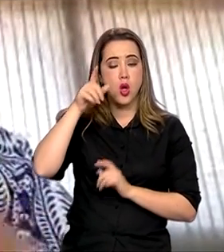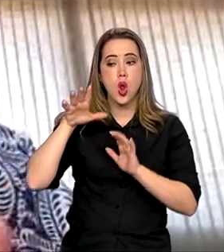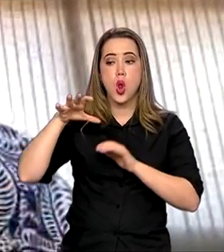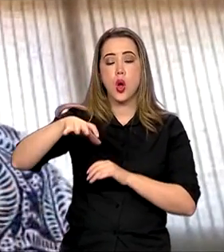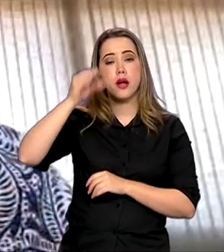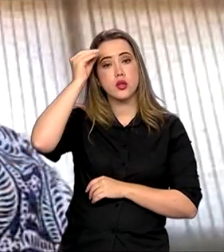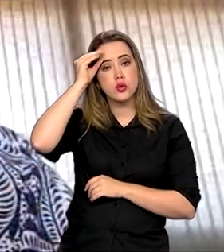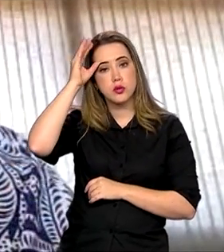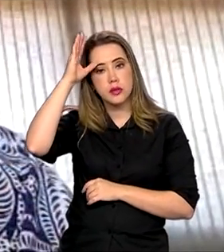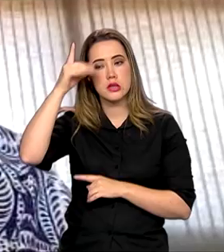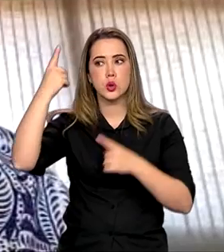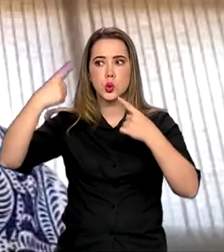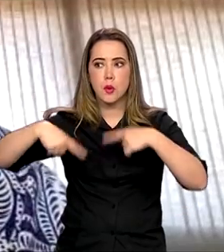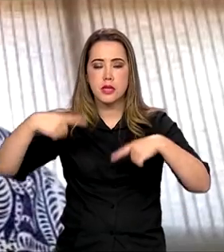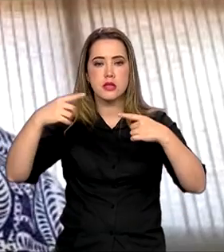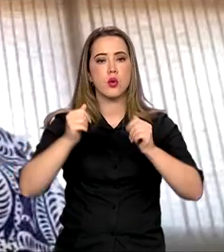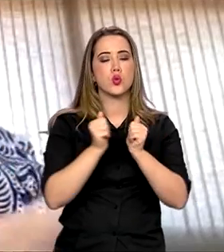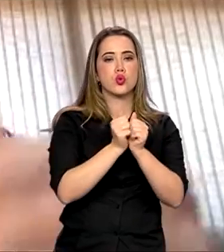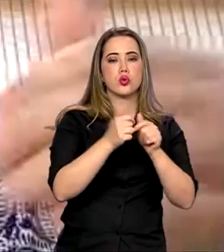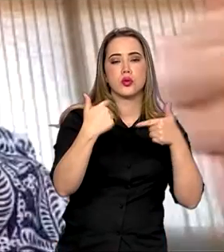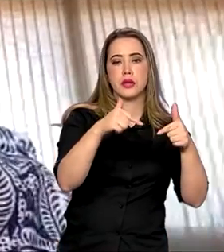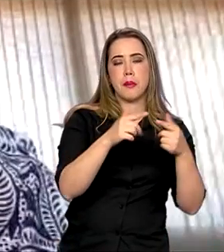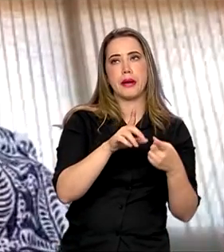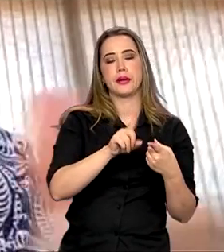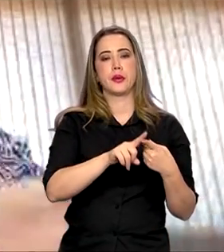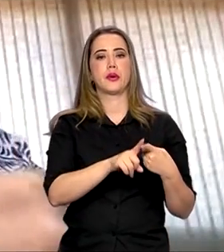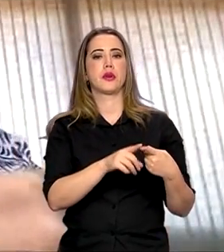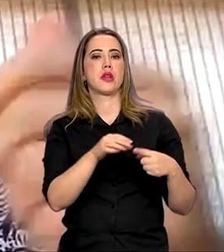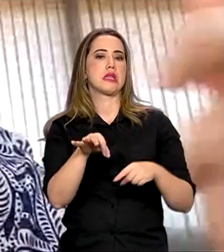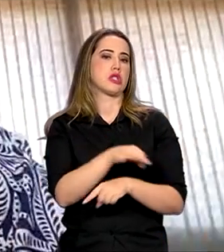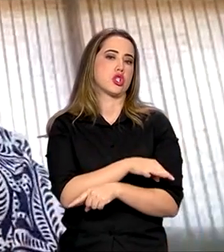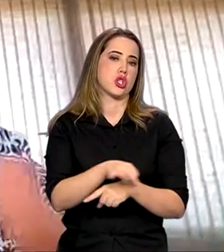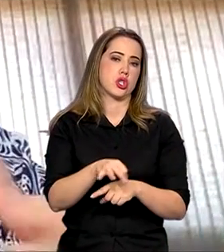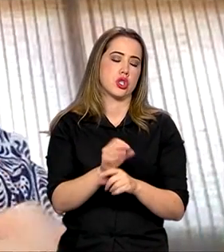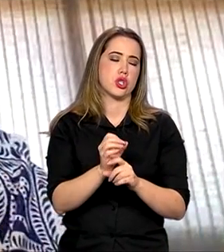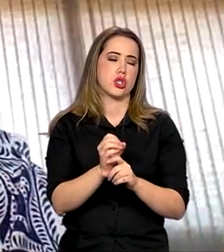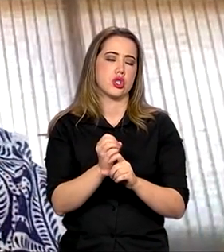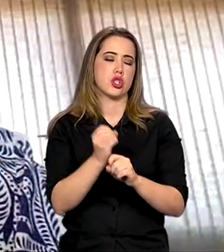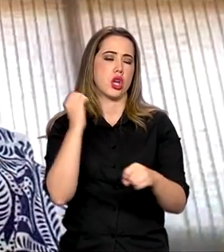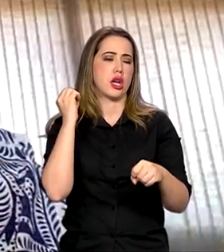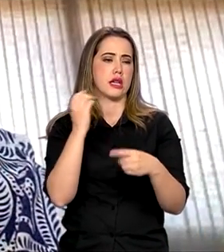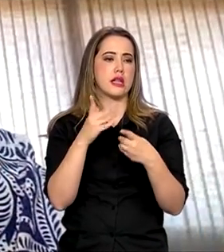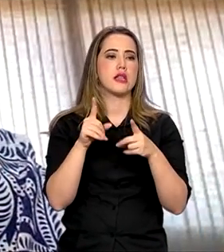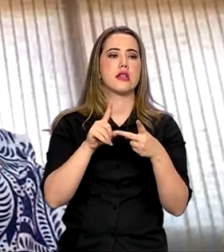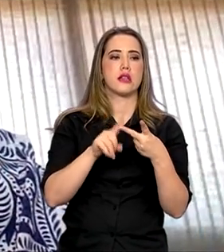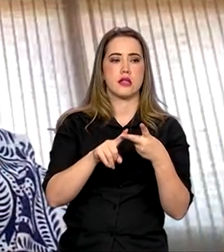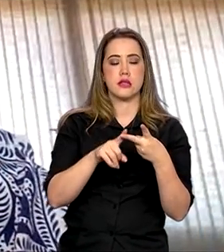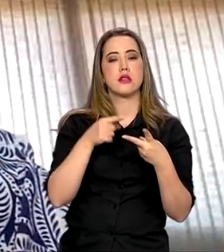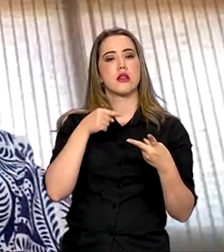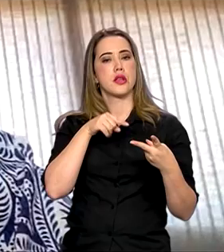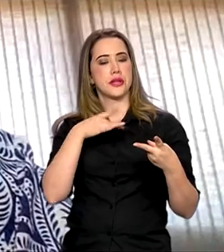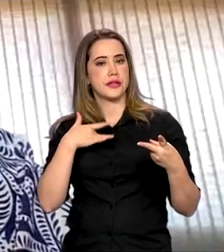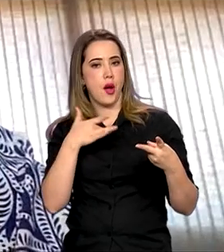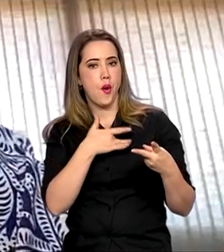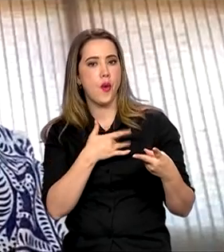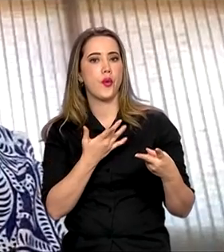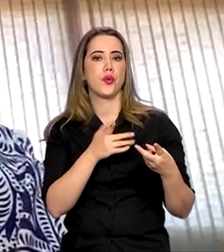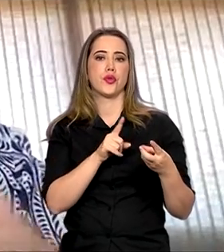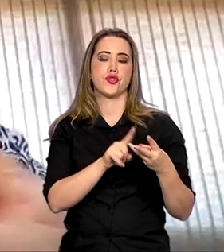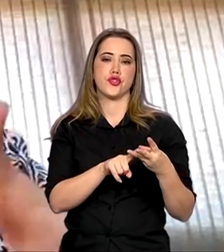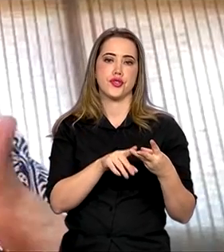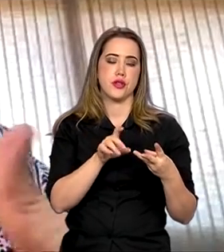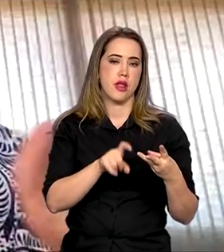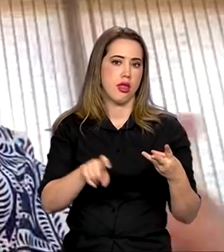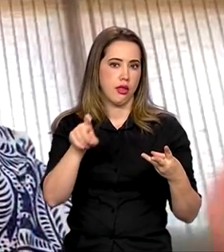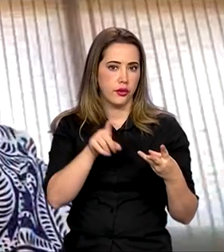competição maior com o mercado de trabalho, com as engenharias, as áreas de tecnologia da informação e mesmo as áreas da saúde, onde